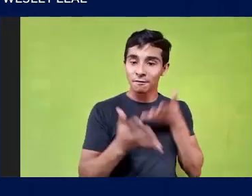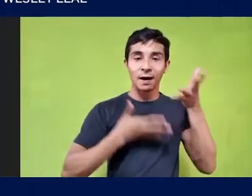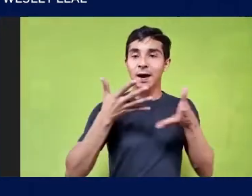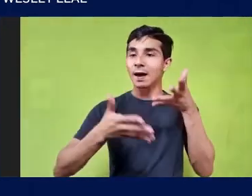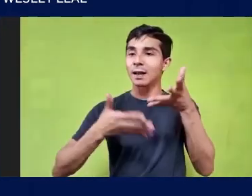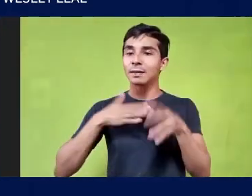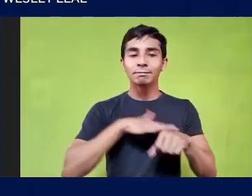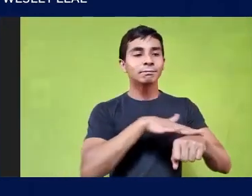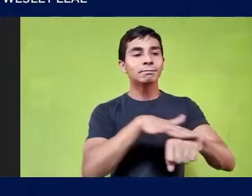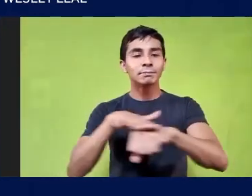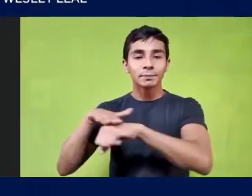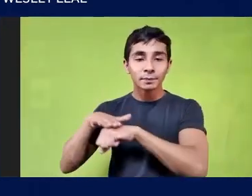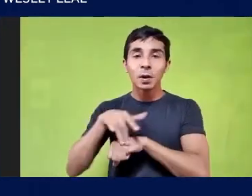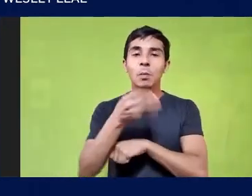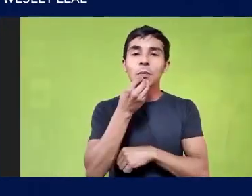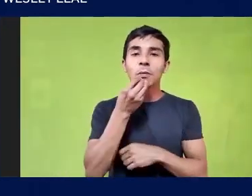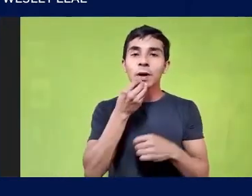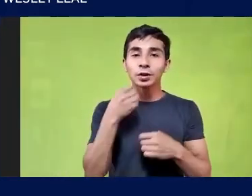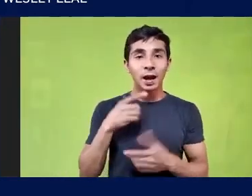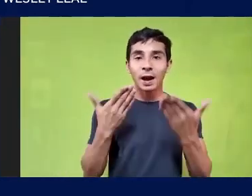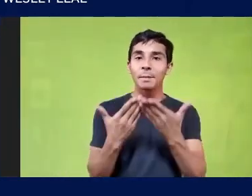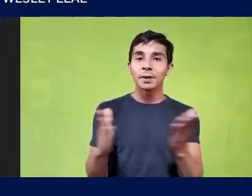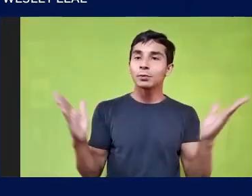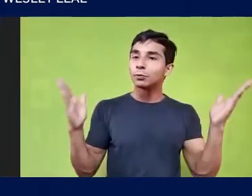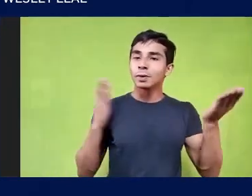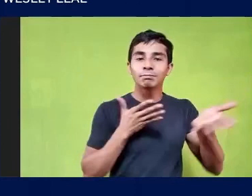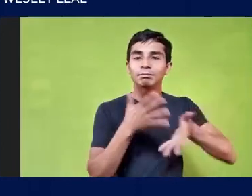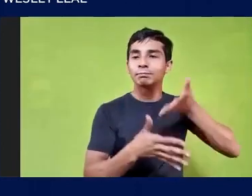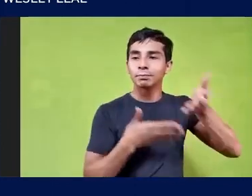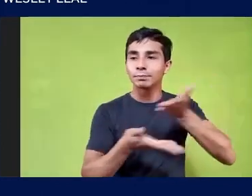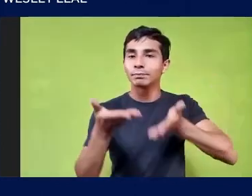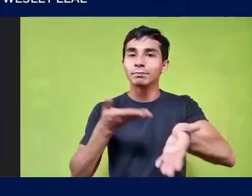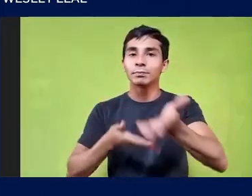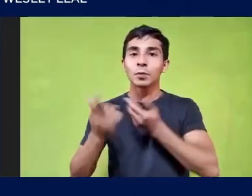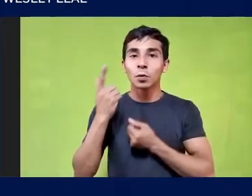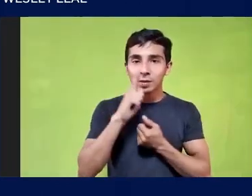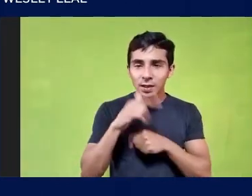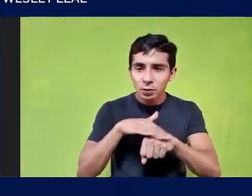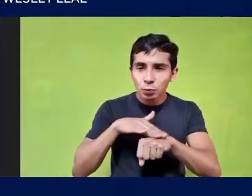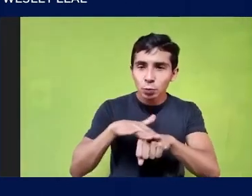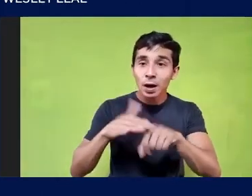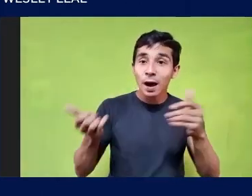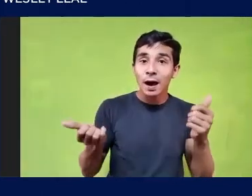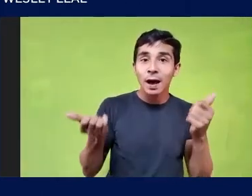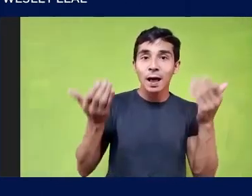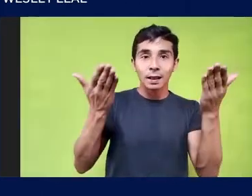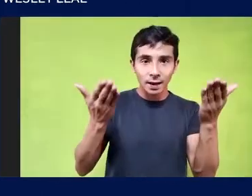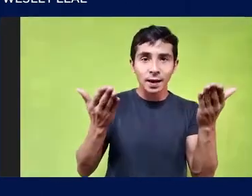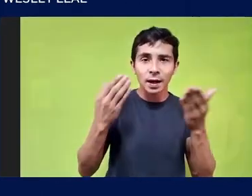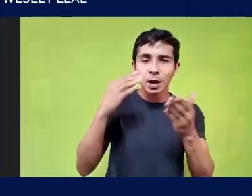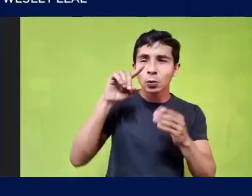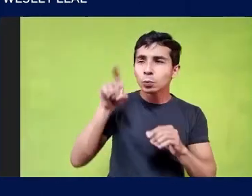abertura essencial Na qual a gente Pode suplantar Transpor Esses dilemas Por algum comum